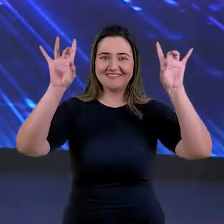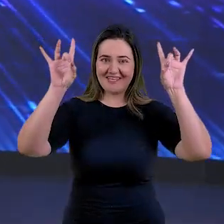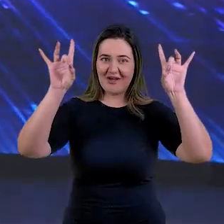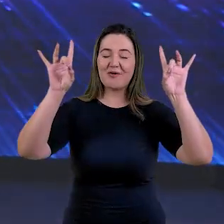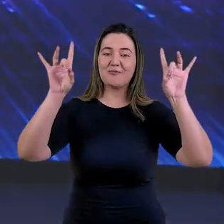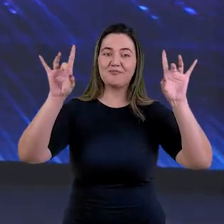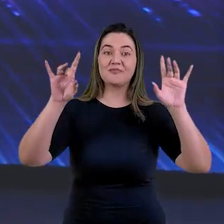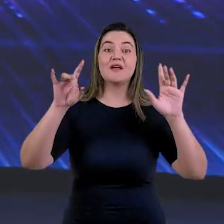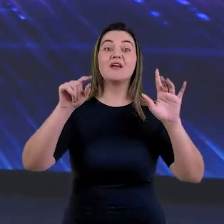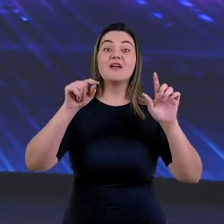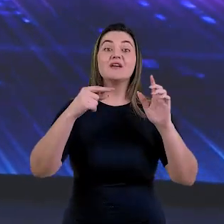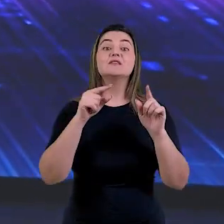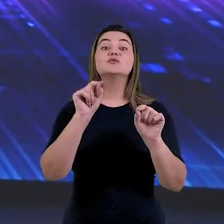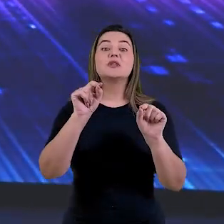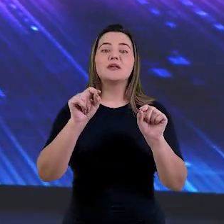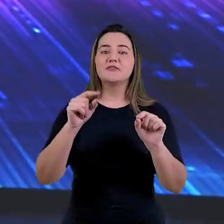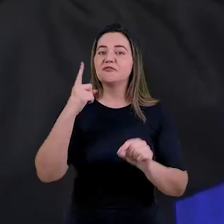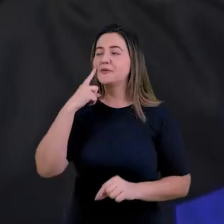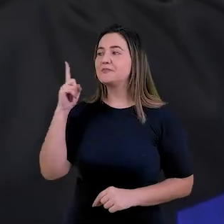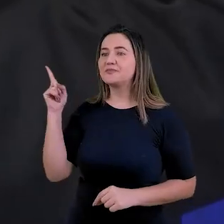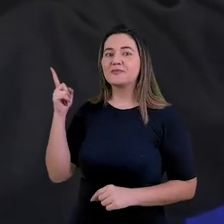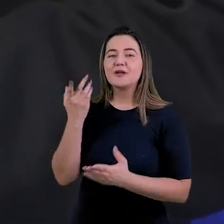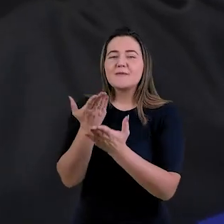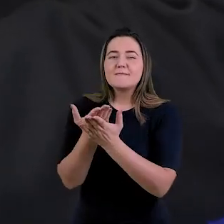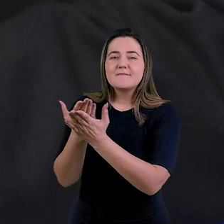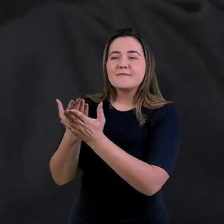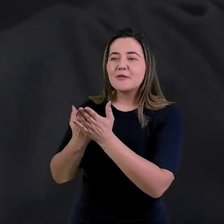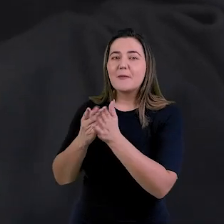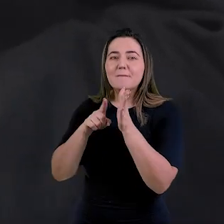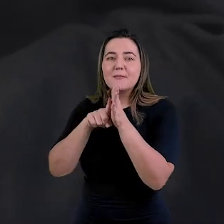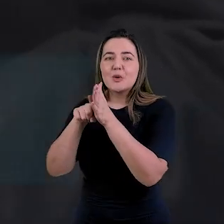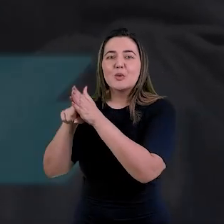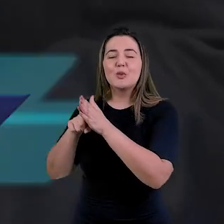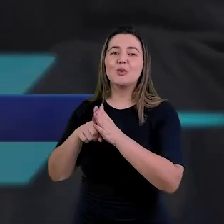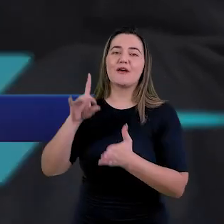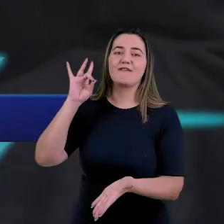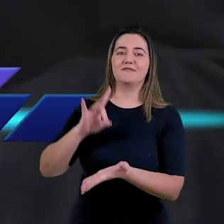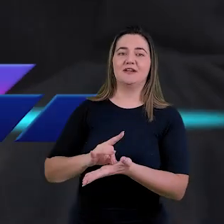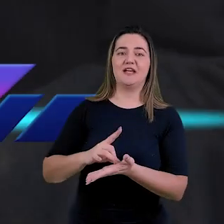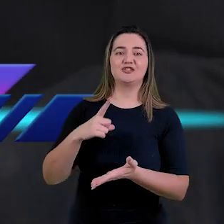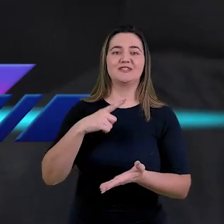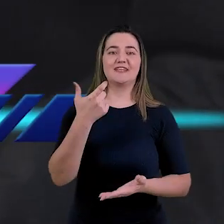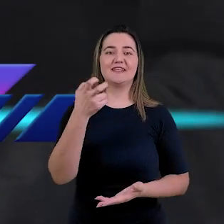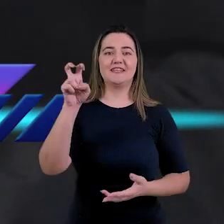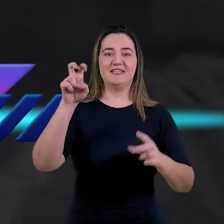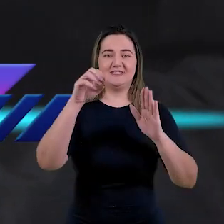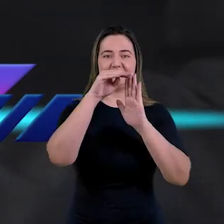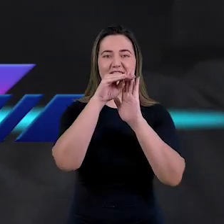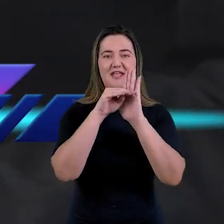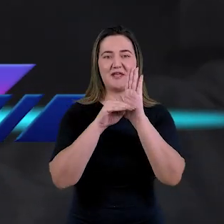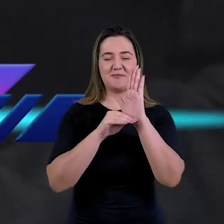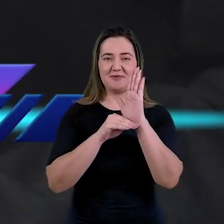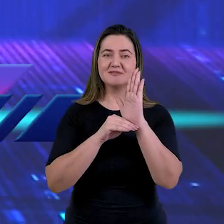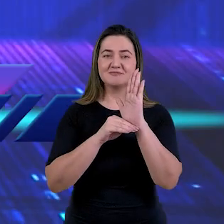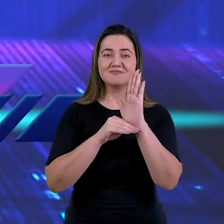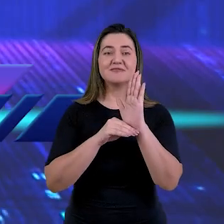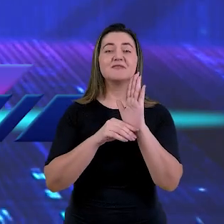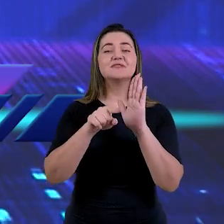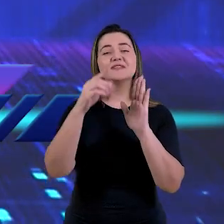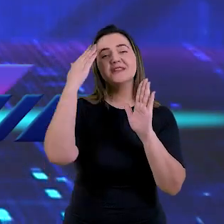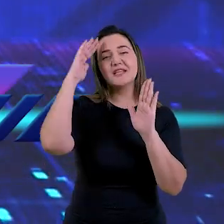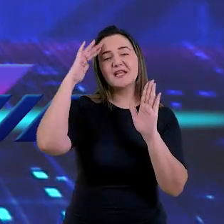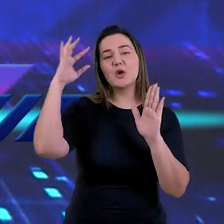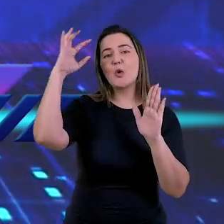é a série A Procura da Verdade. São 15 temas na Palavra de Deus para você compreender